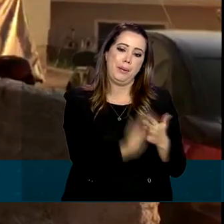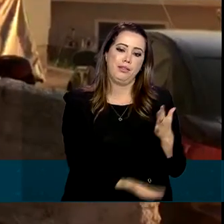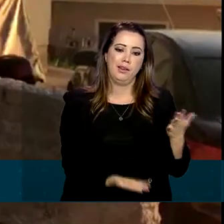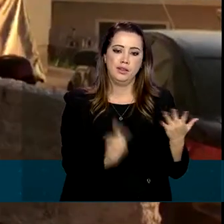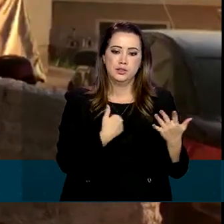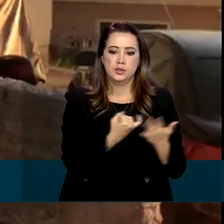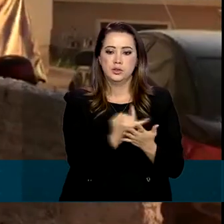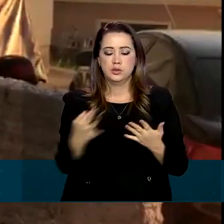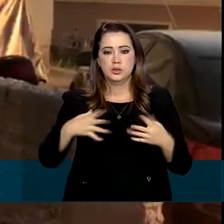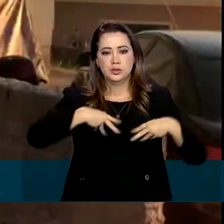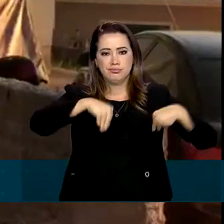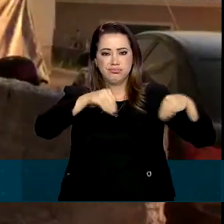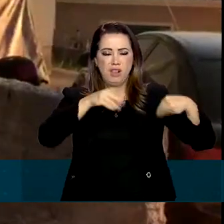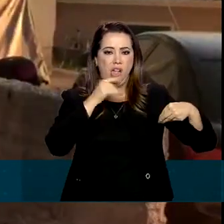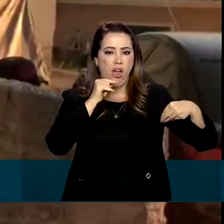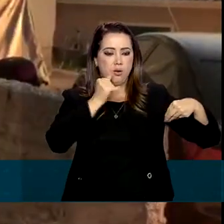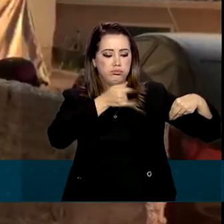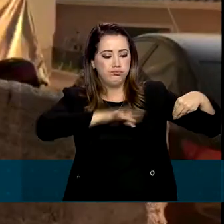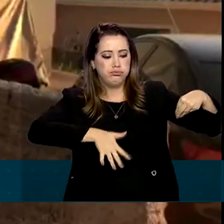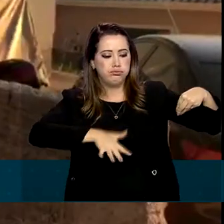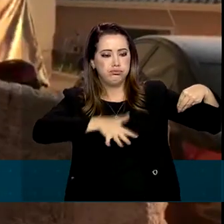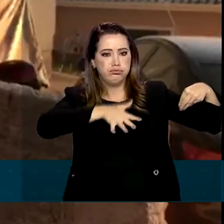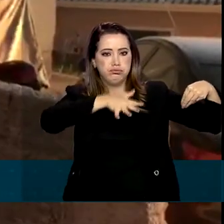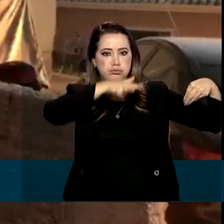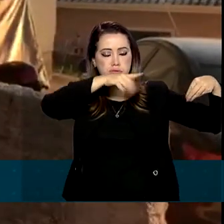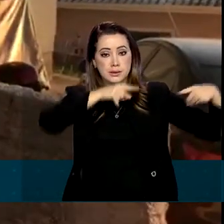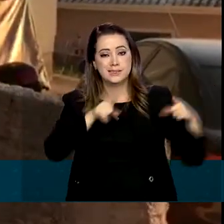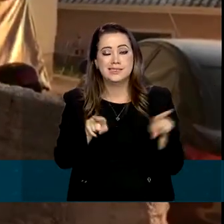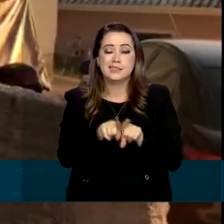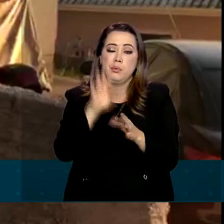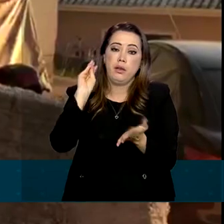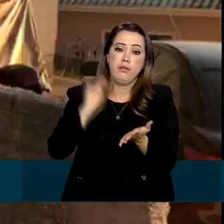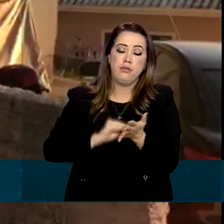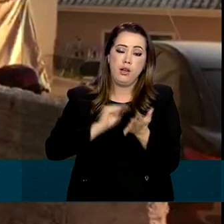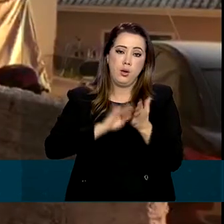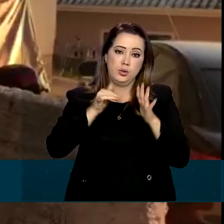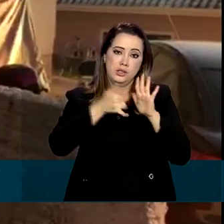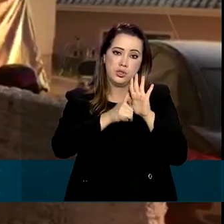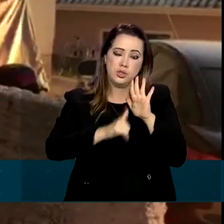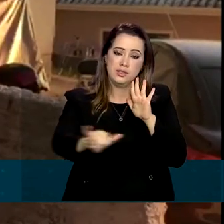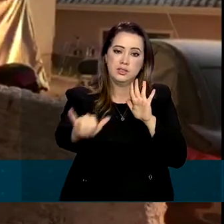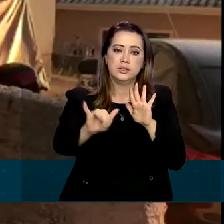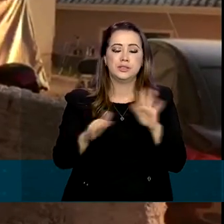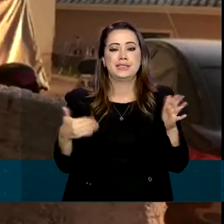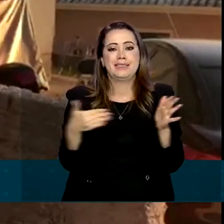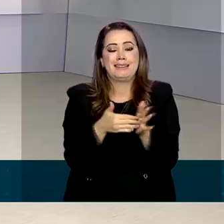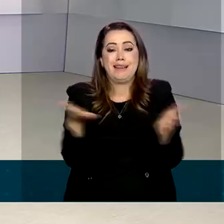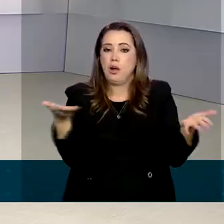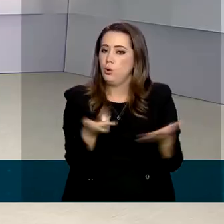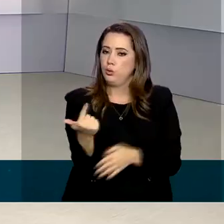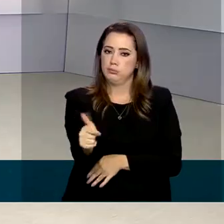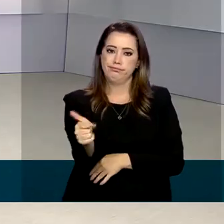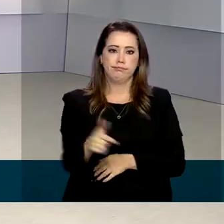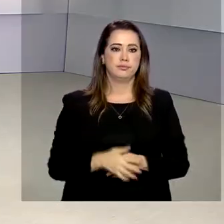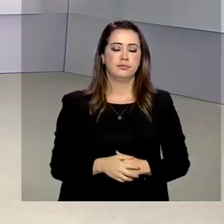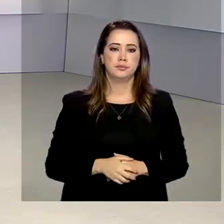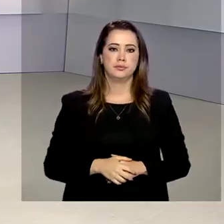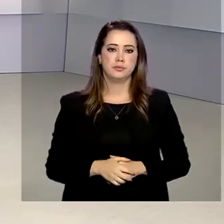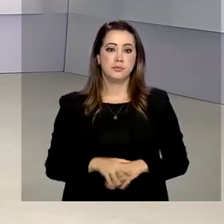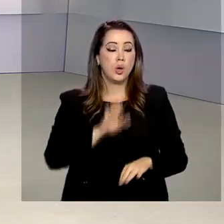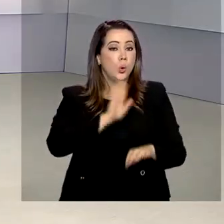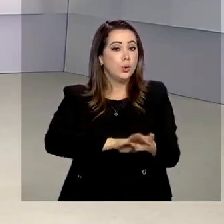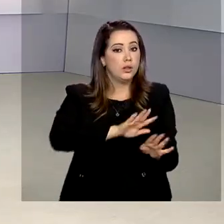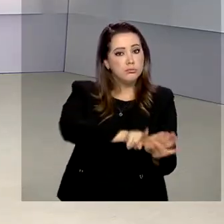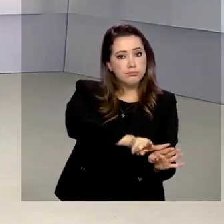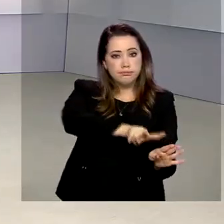que ficaram molhados estão do lado de fora. A cidade também lida com a falta de energia elétrica que dura até hoje. E foi